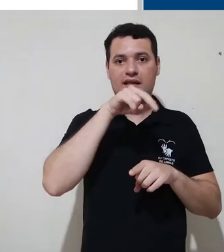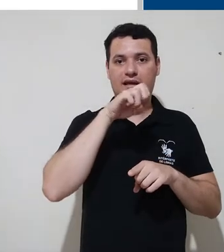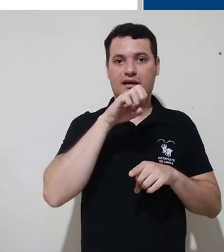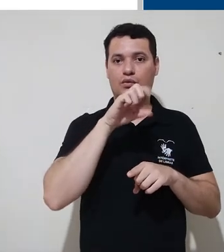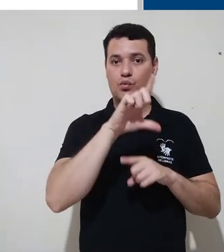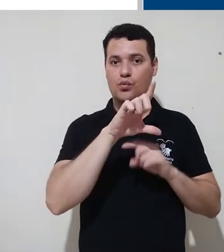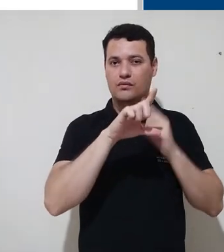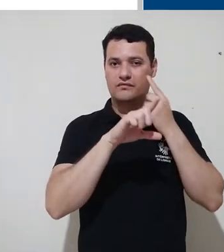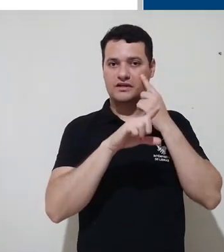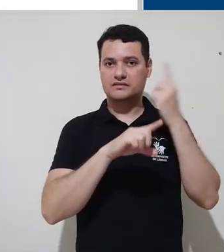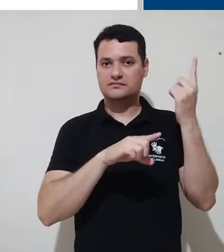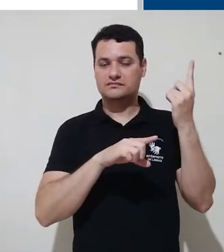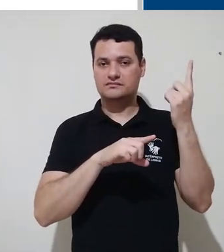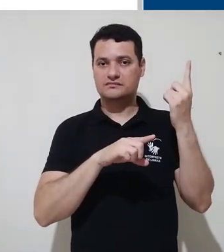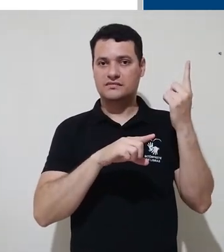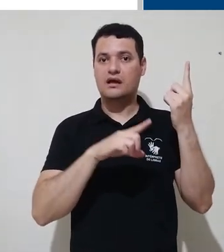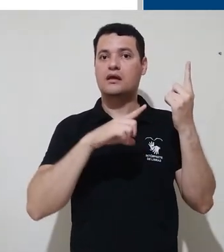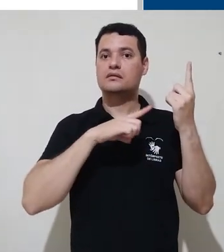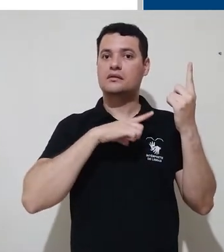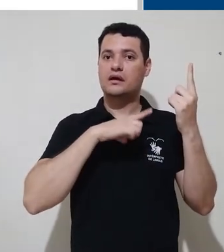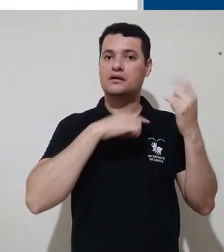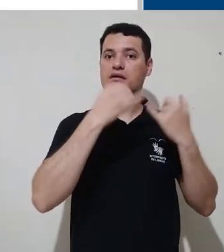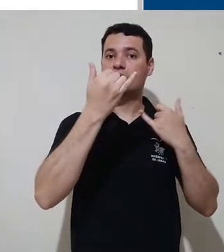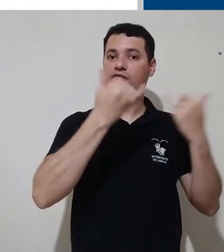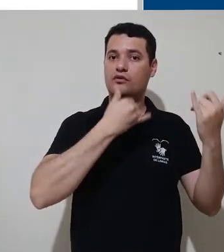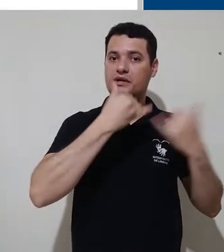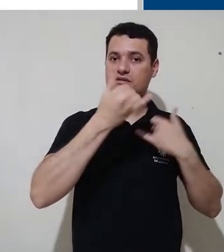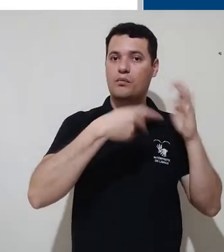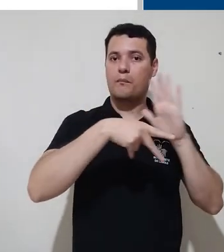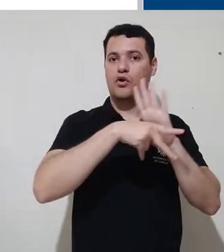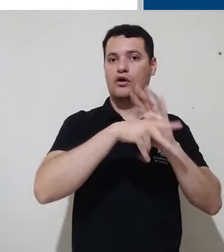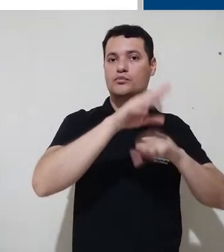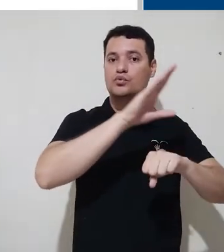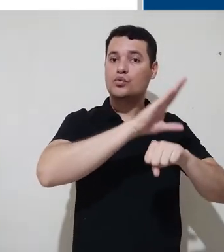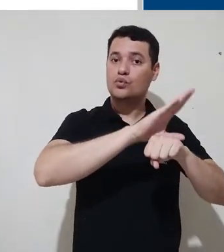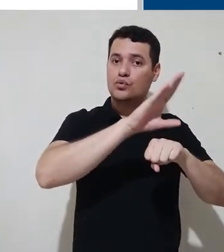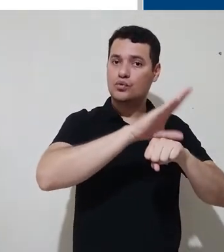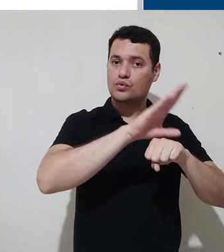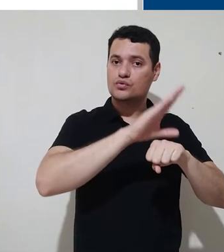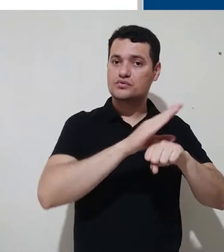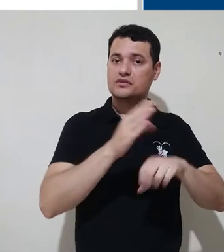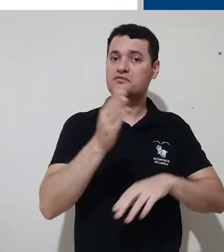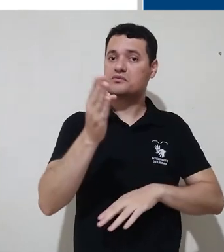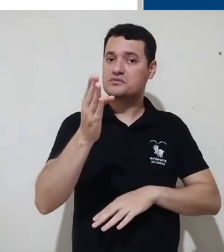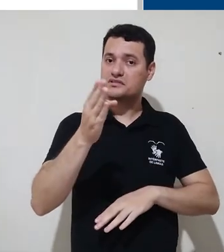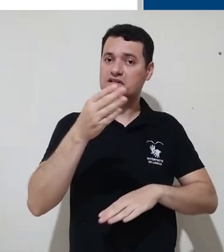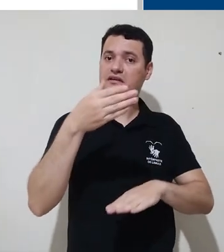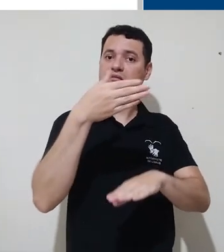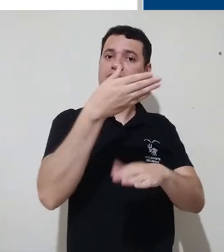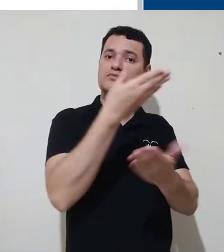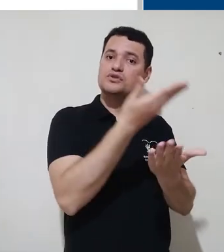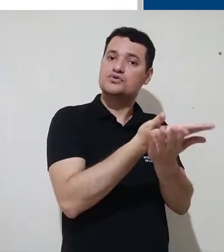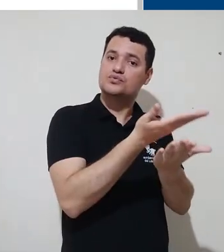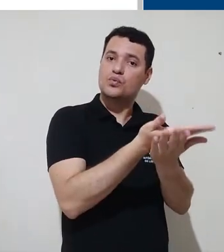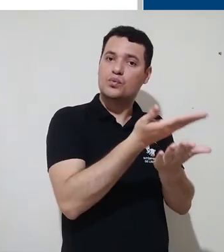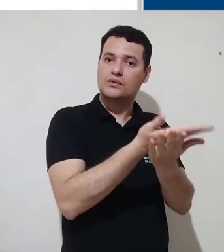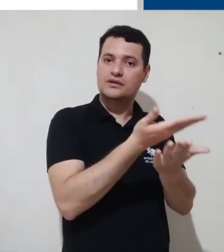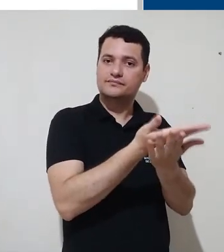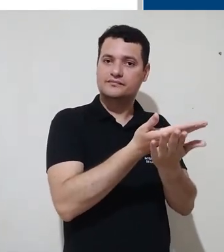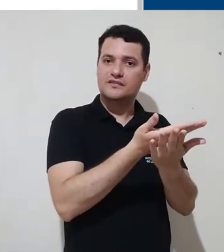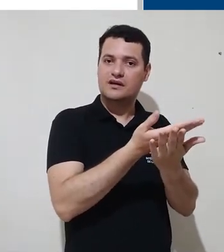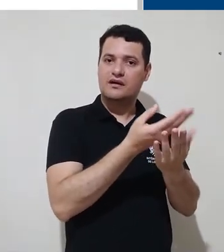na sessão de painel vamos ter, no caso, informações relativas aos cursos